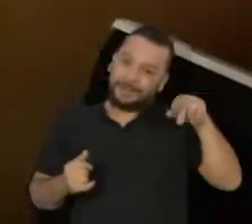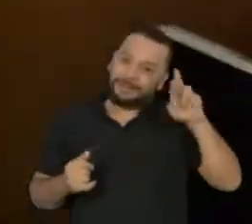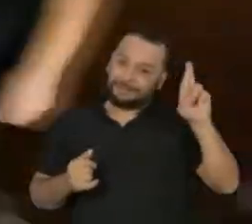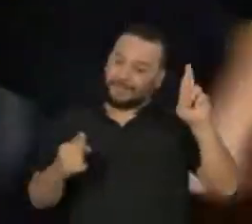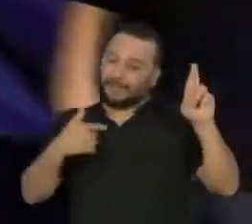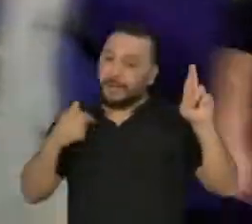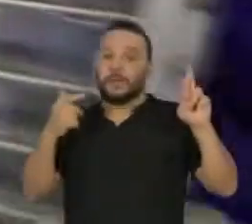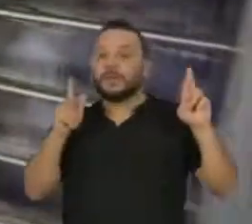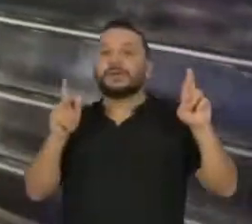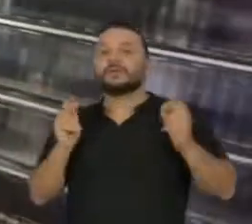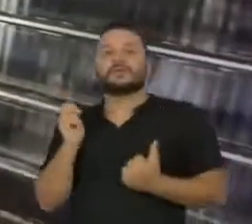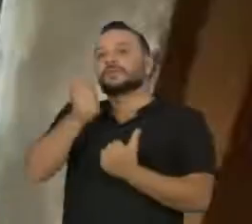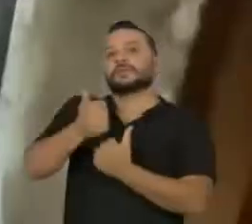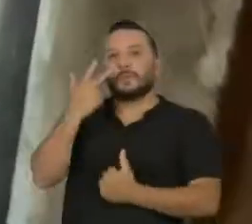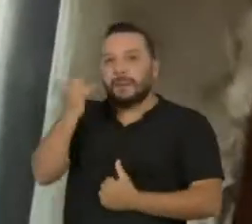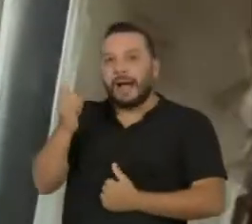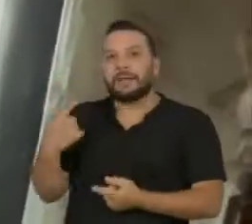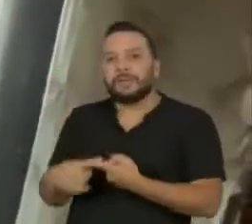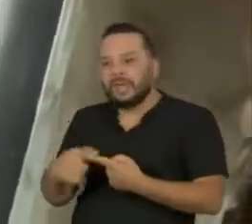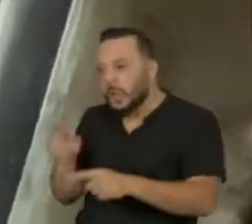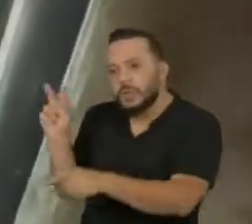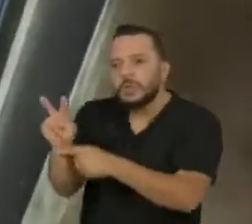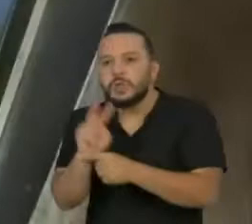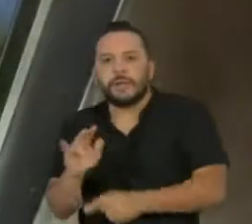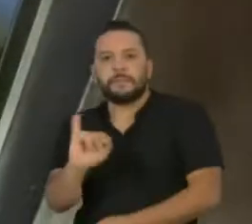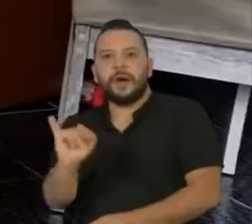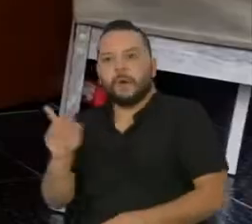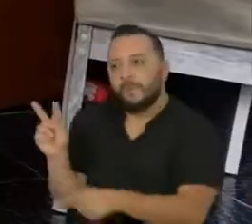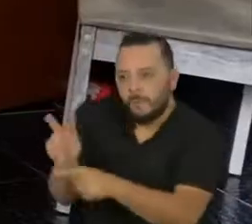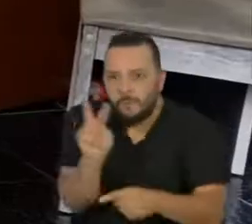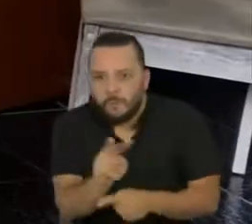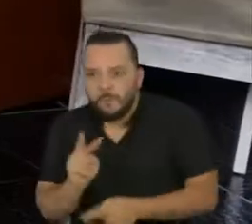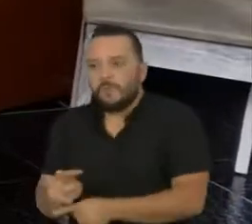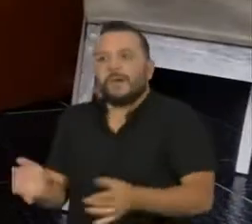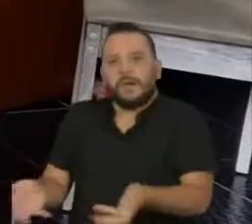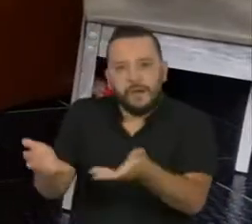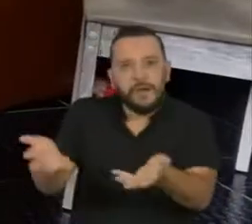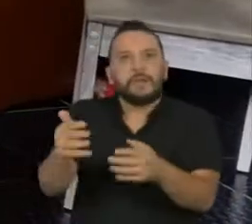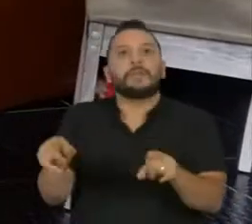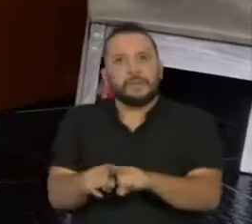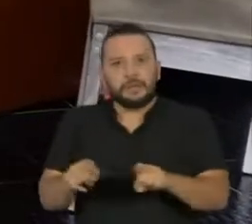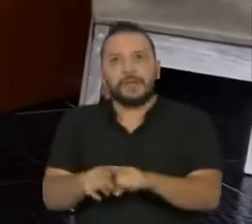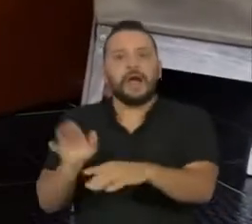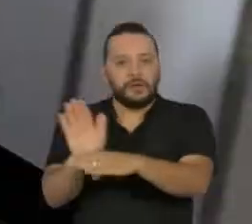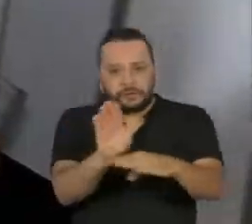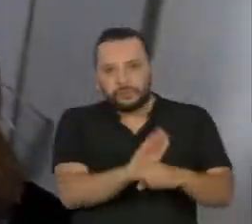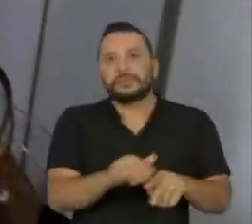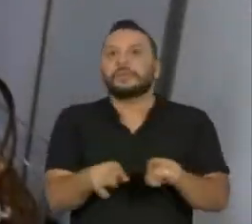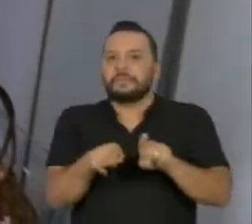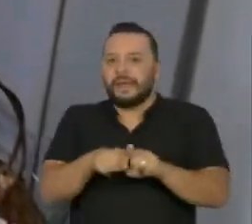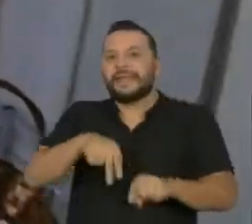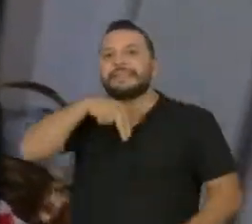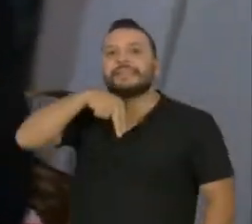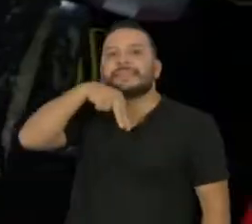Ser pai dos meus irmãos, ajudar minha mãe a criar os meus irmãos. Eu já ajudei as filhas e agora é as netas.